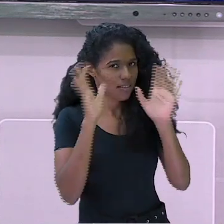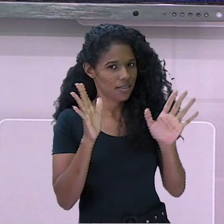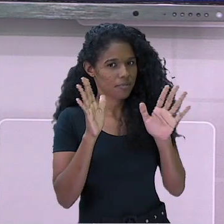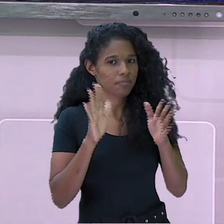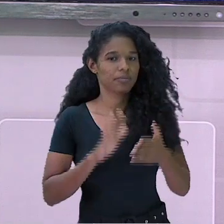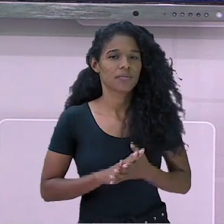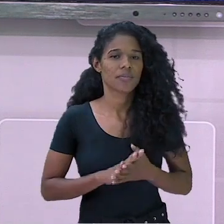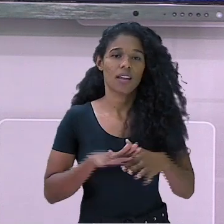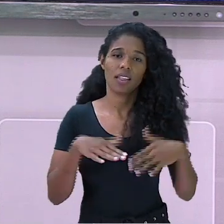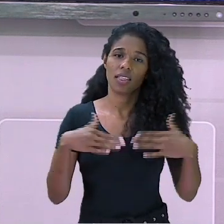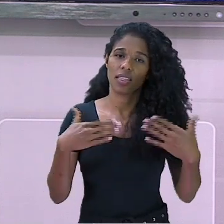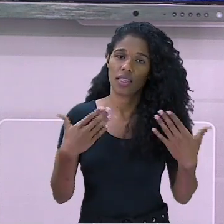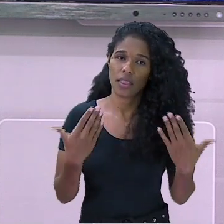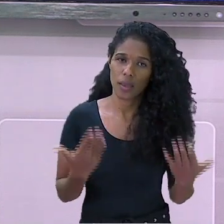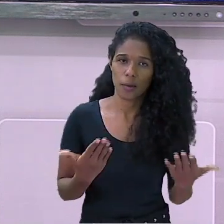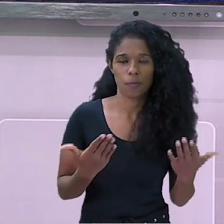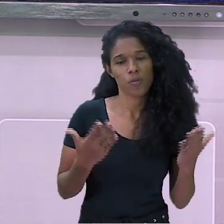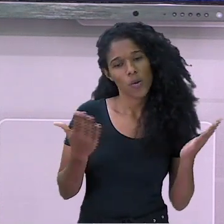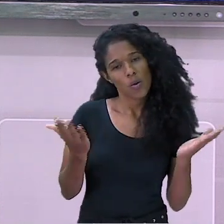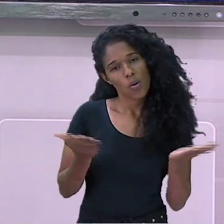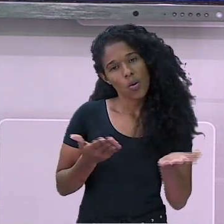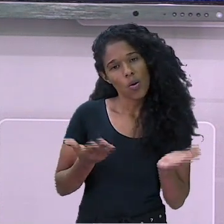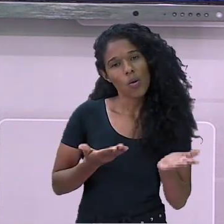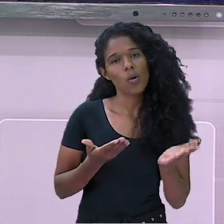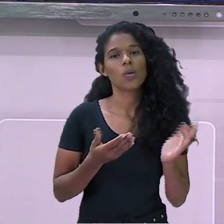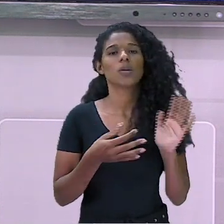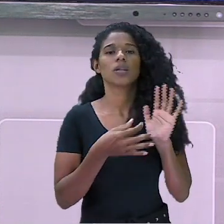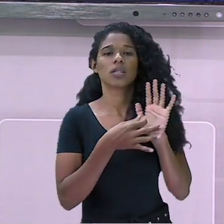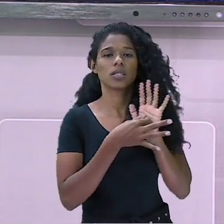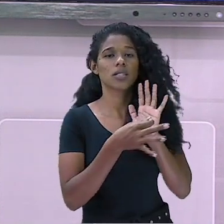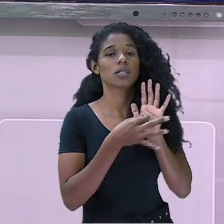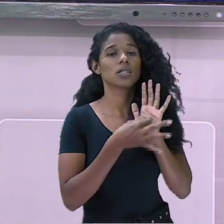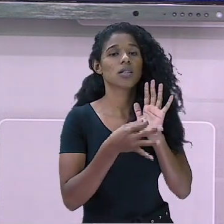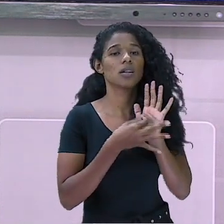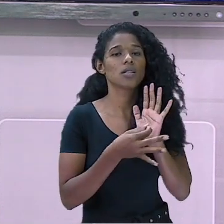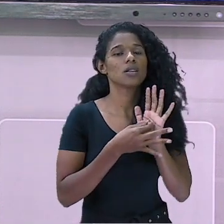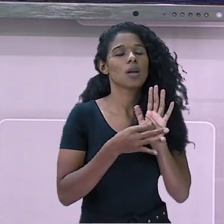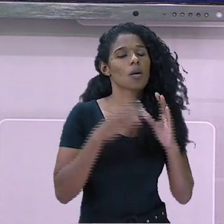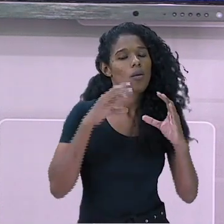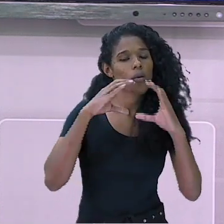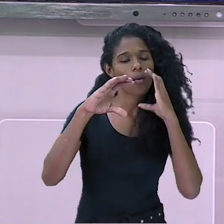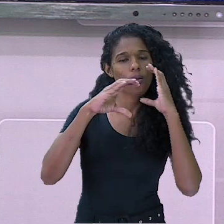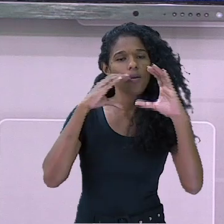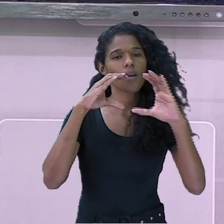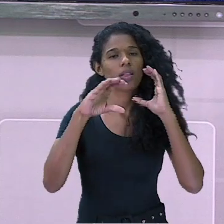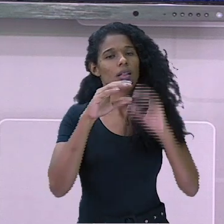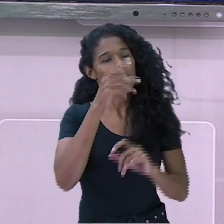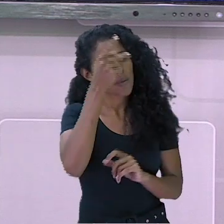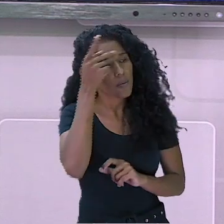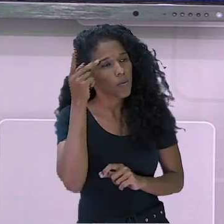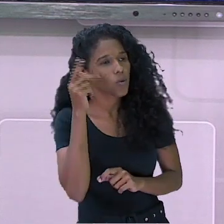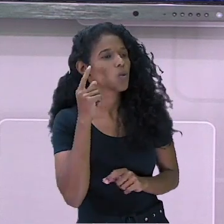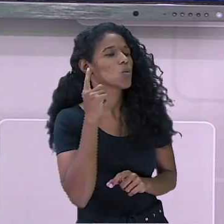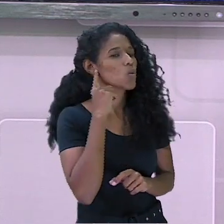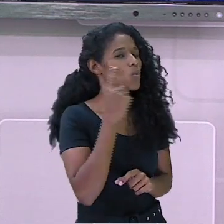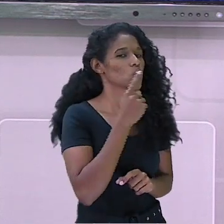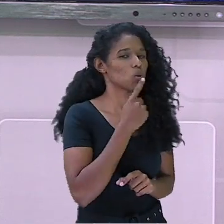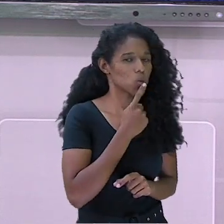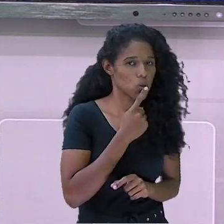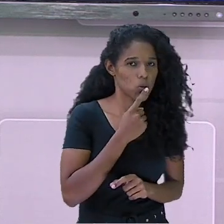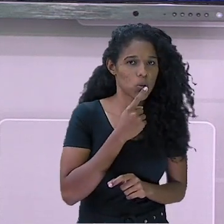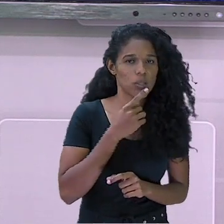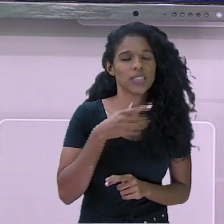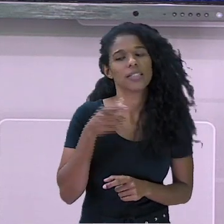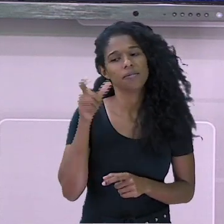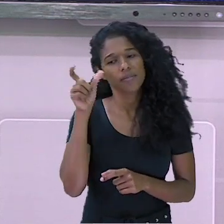Por hoje, essas são as dicas de como conversar com a pessoa surda ou com deficiência auditiva. Essa foi a